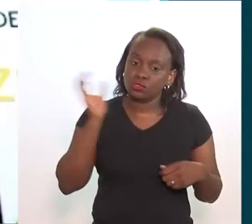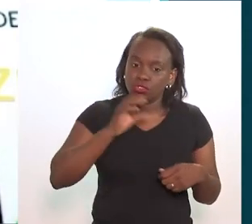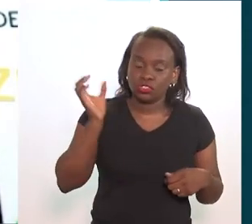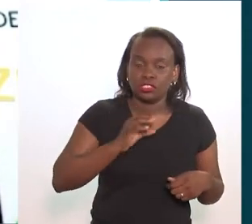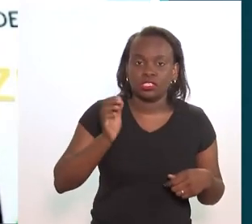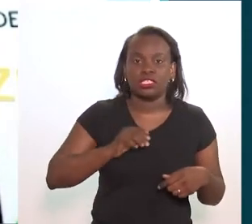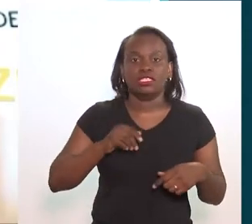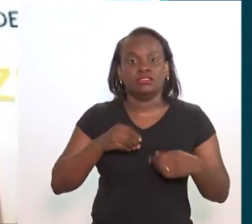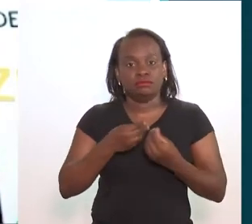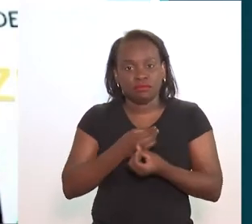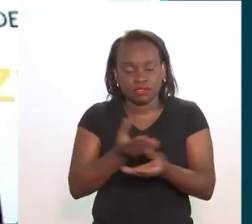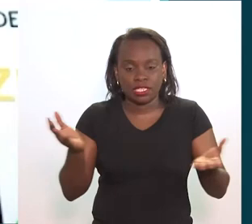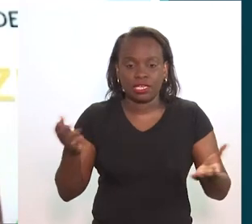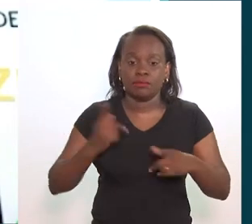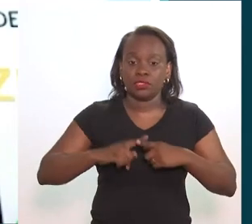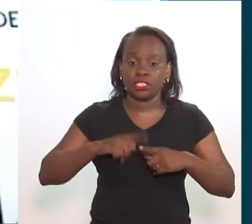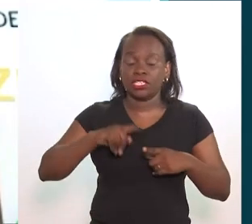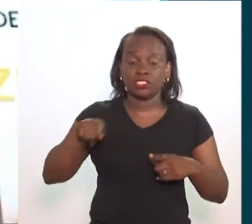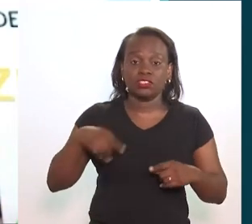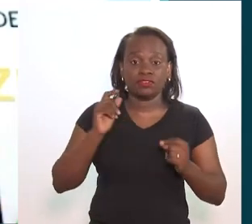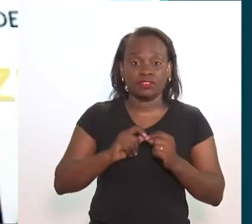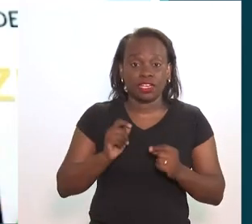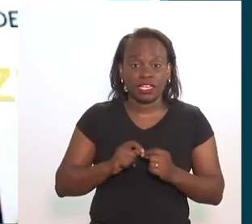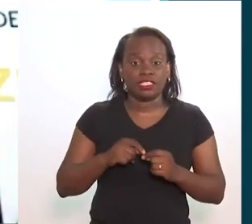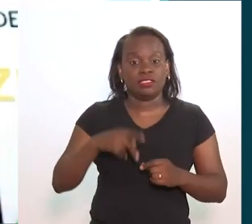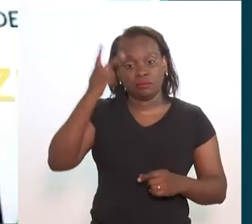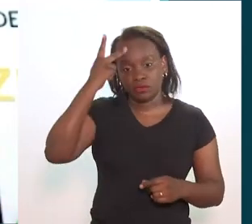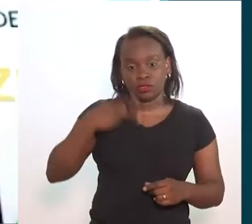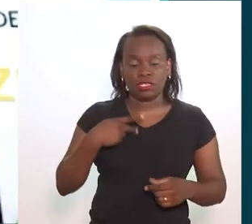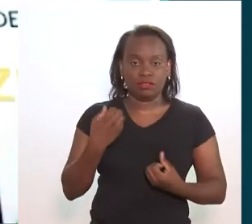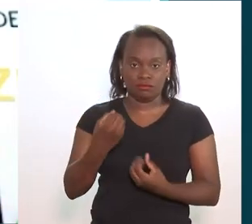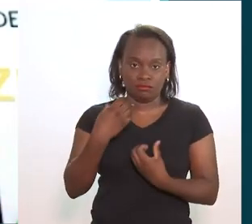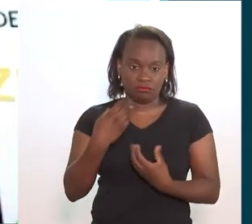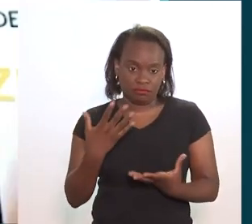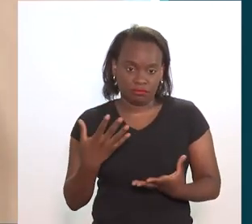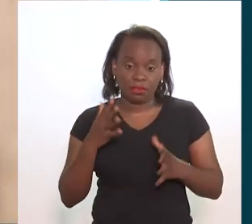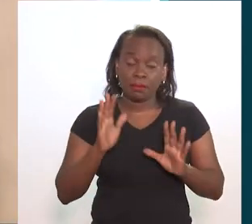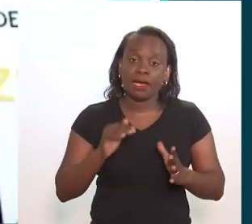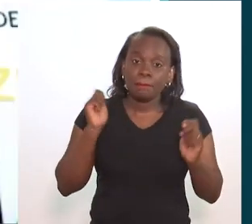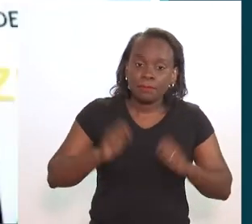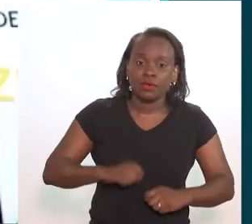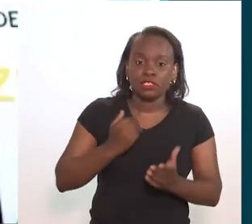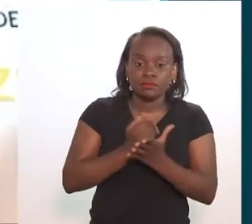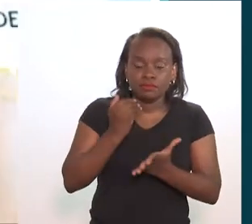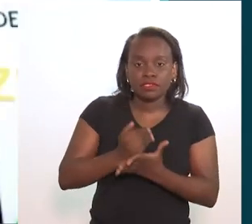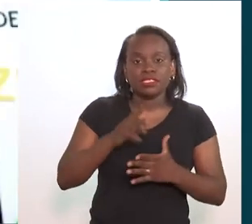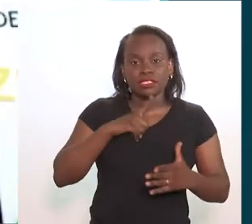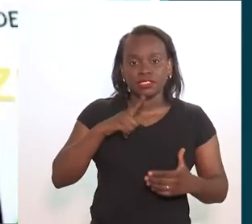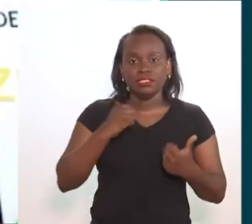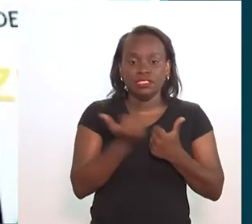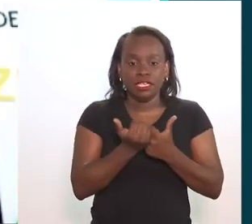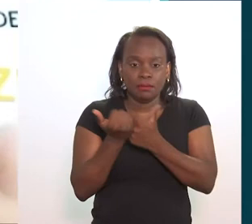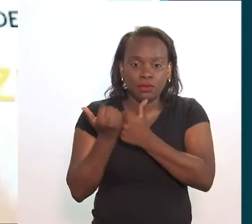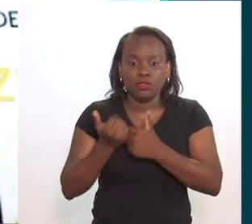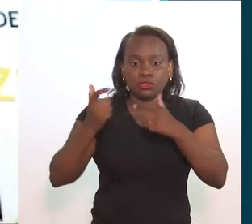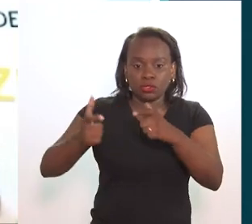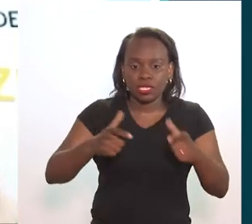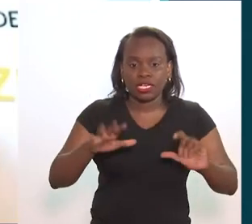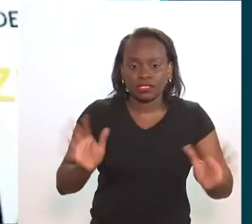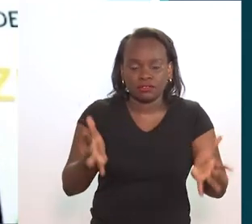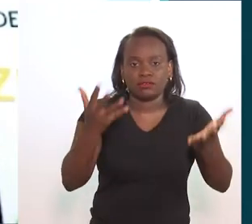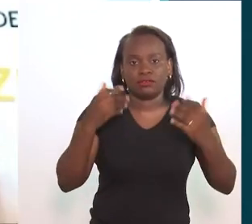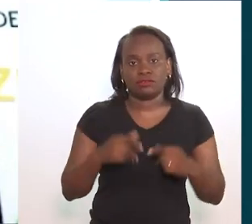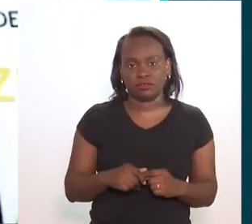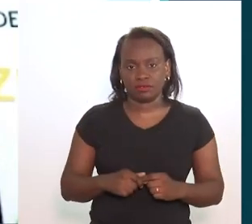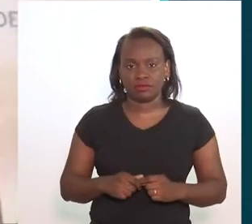comunidades. Isso precisa ser urgentemente proporcionado, porque a gente faz essa auto-educação, mas ela pode